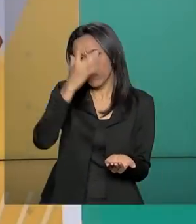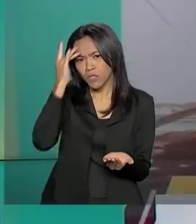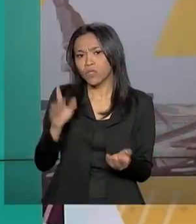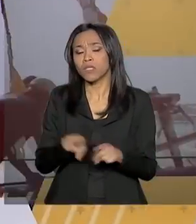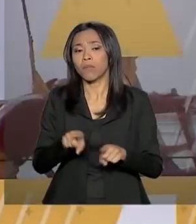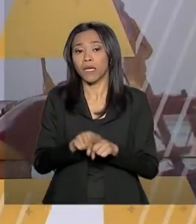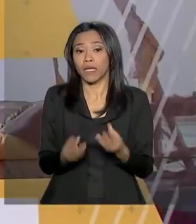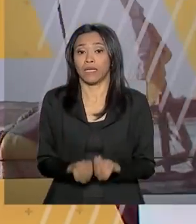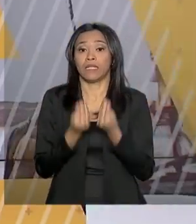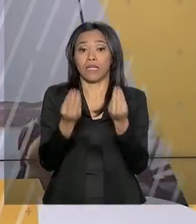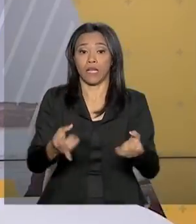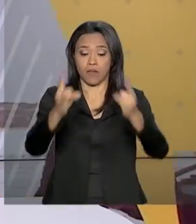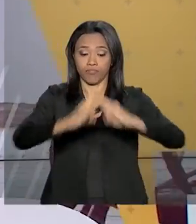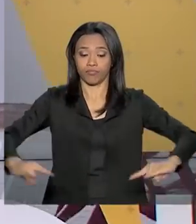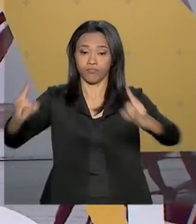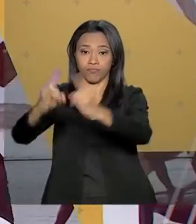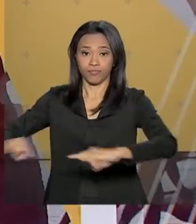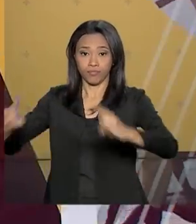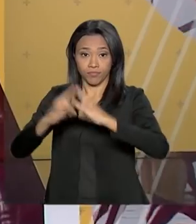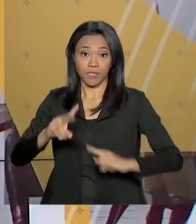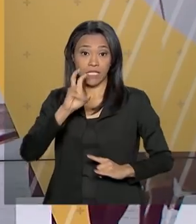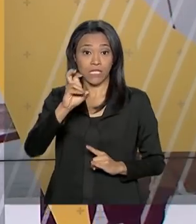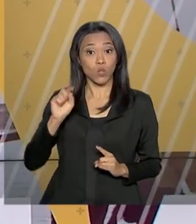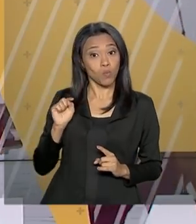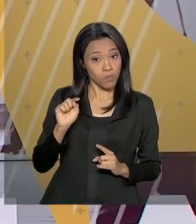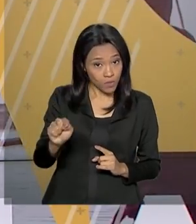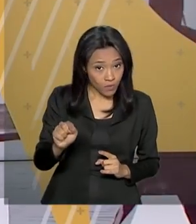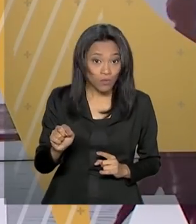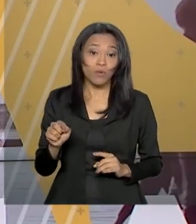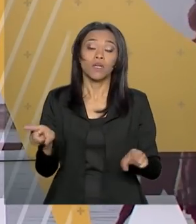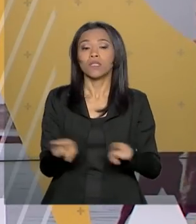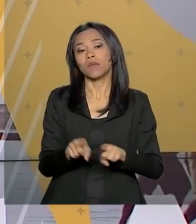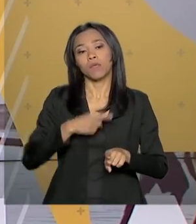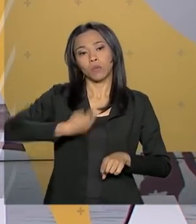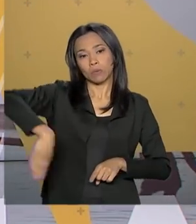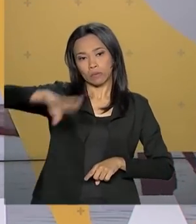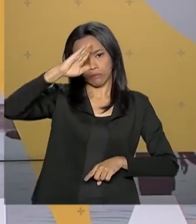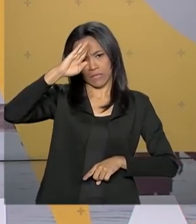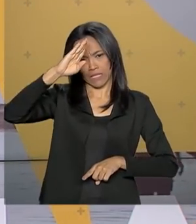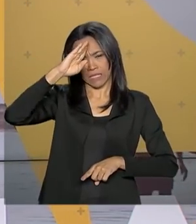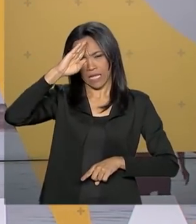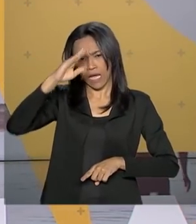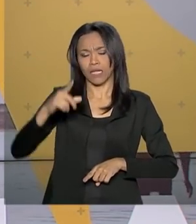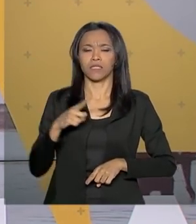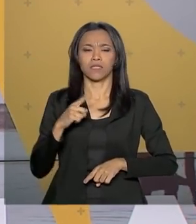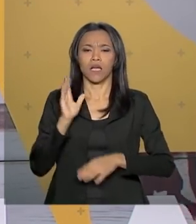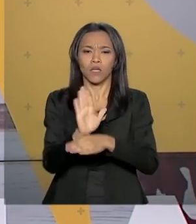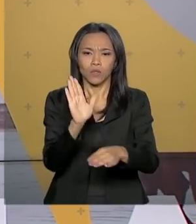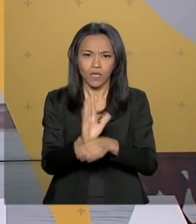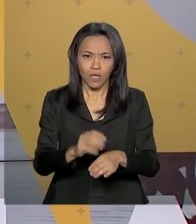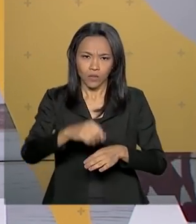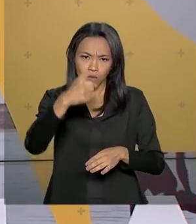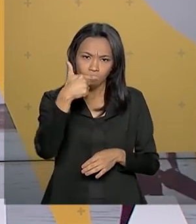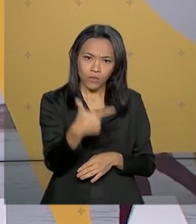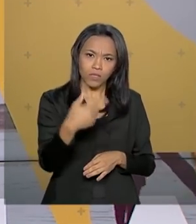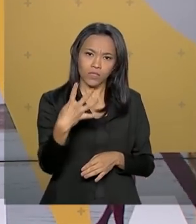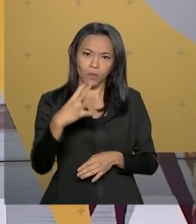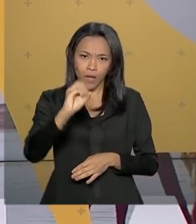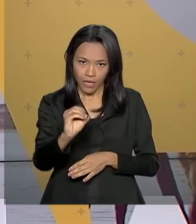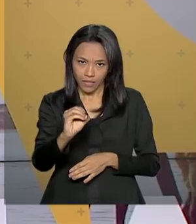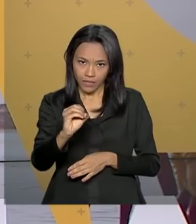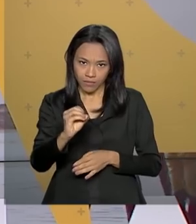lonas para montagem de abrigos provisórios. E ainda os militares desobstruíram cerca de 240 quilômetros